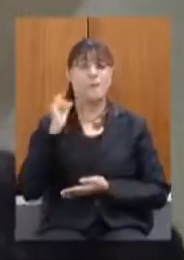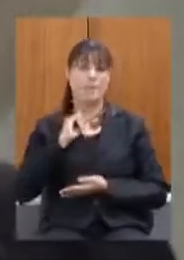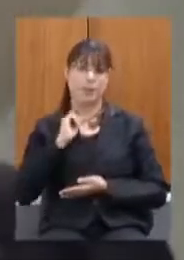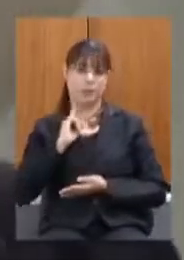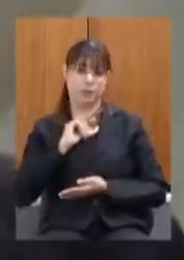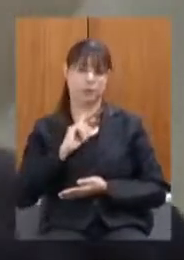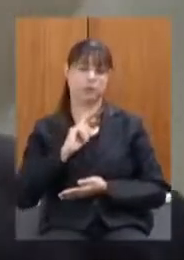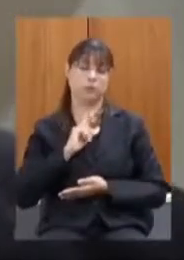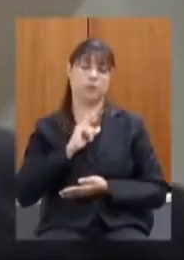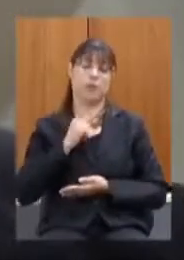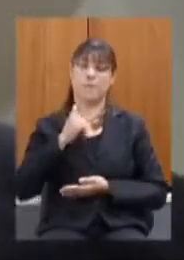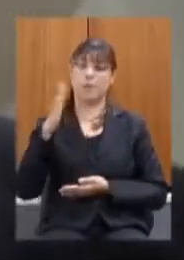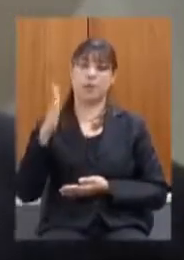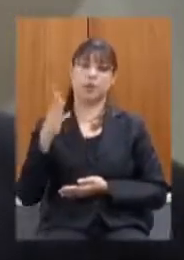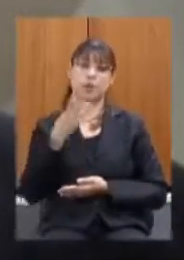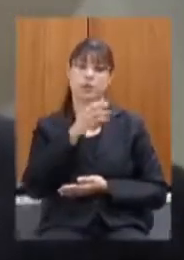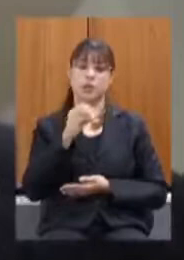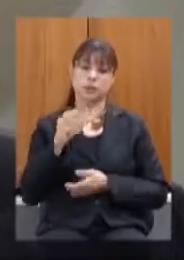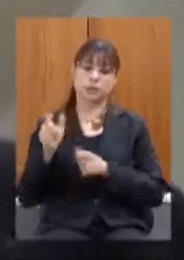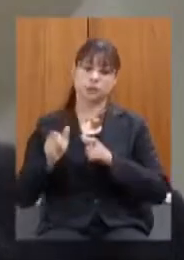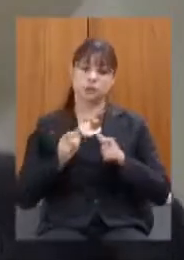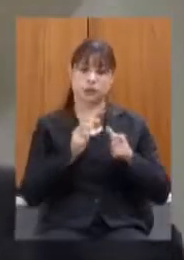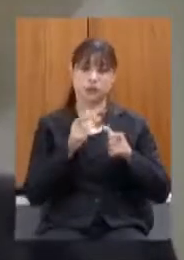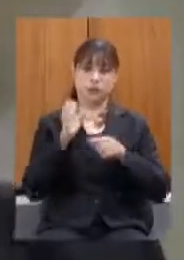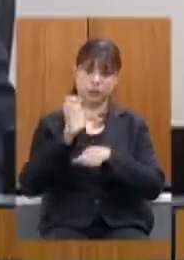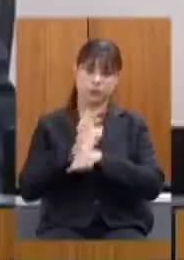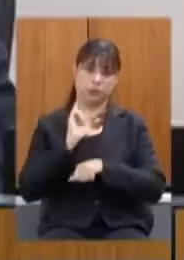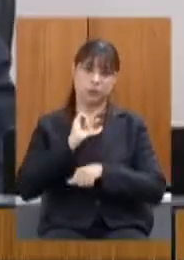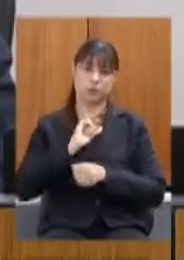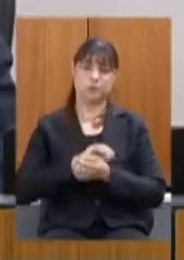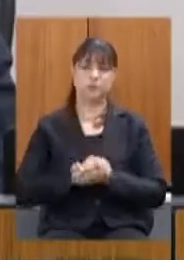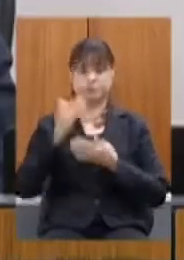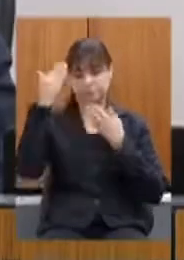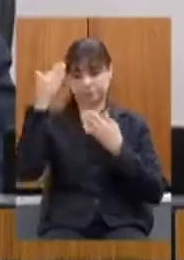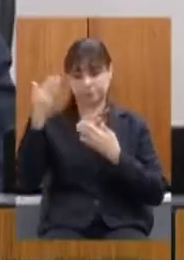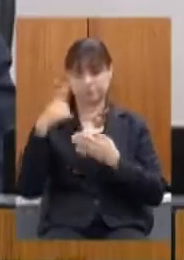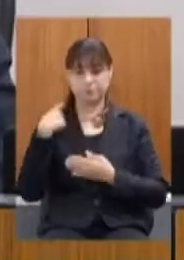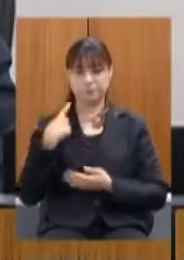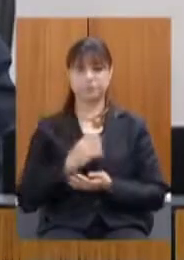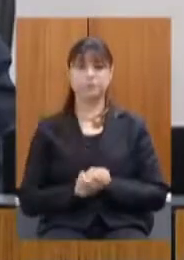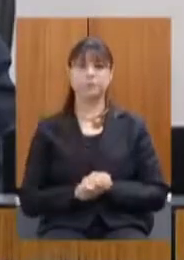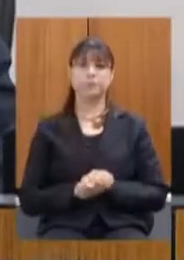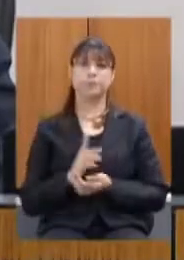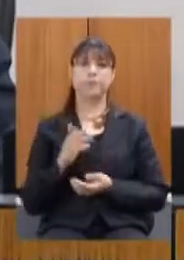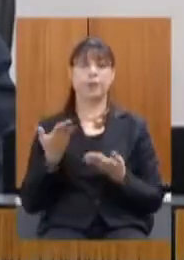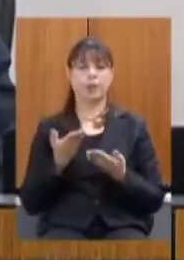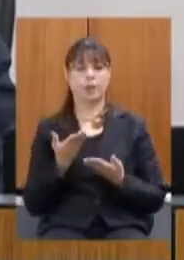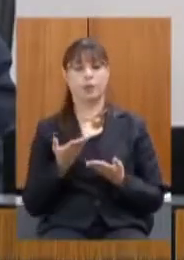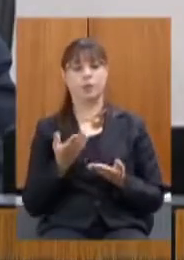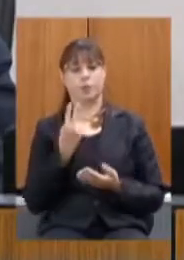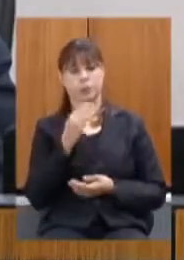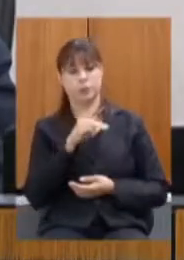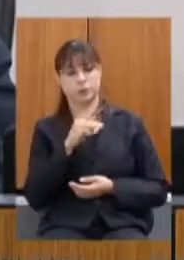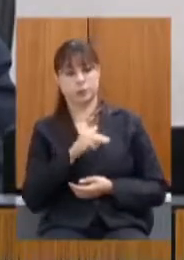estado obrigado deputado Virgílio deputado Virgílio mais dois minutos